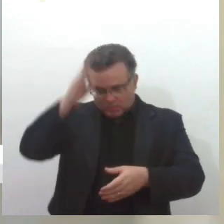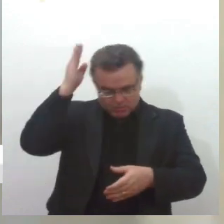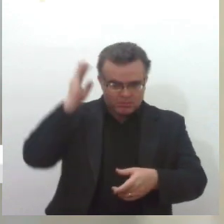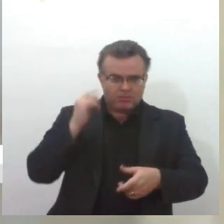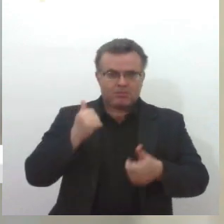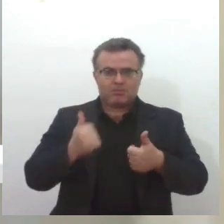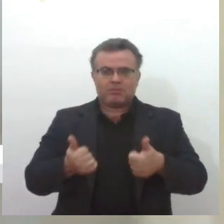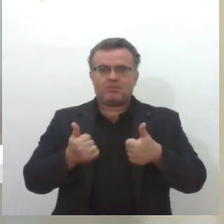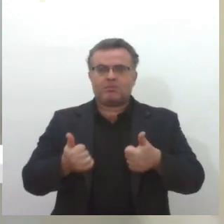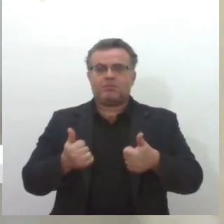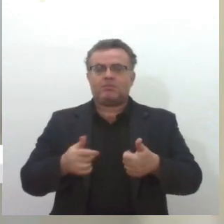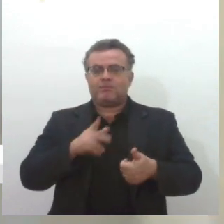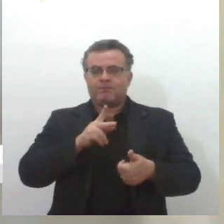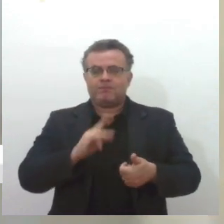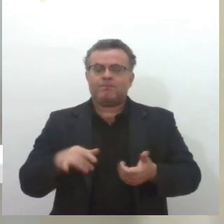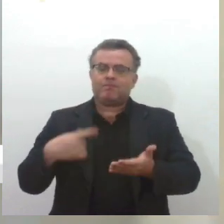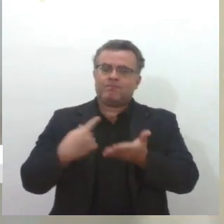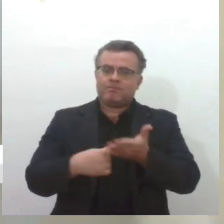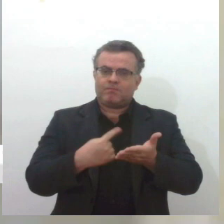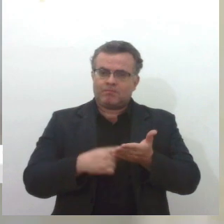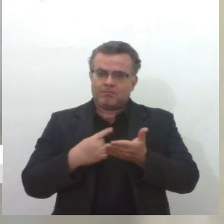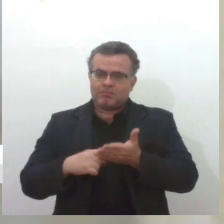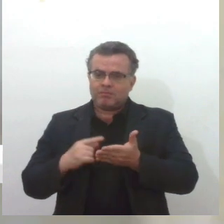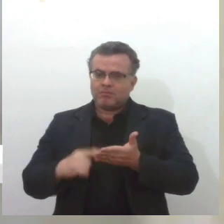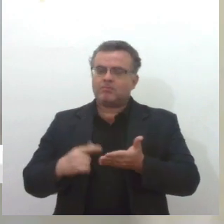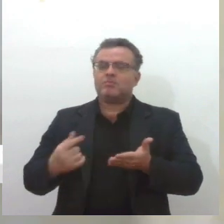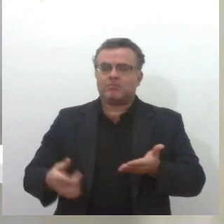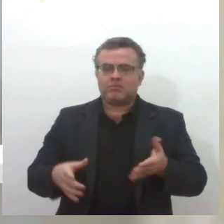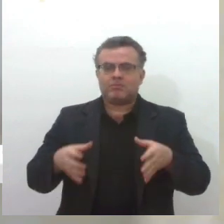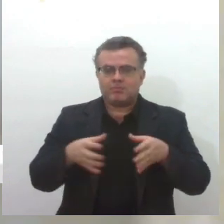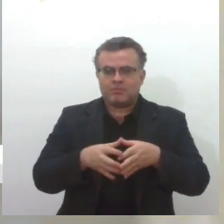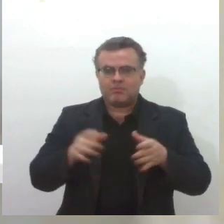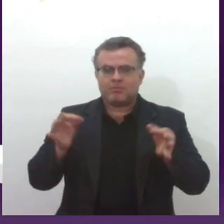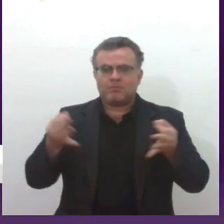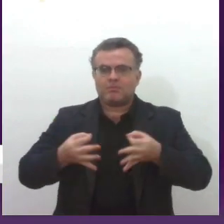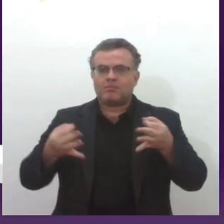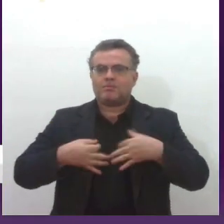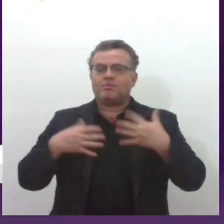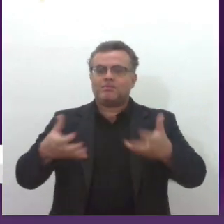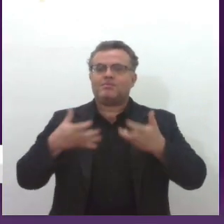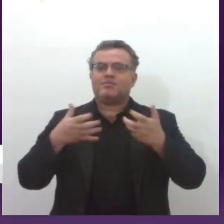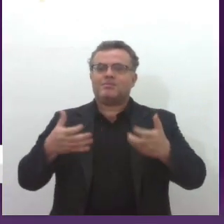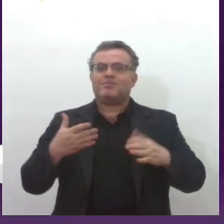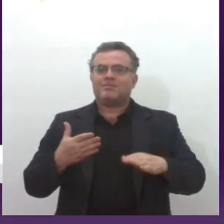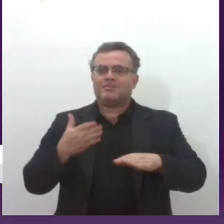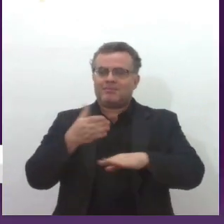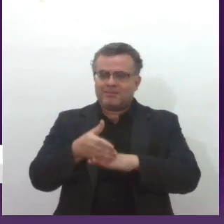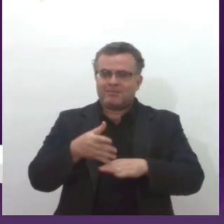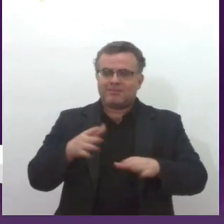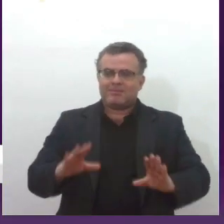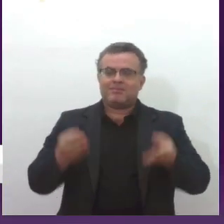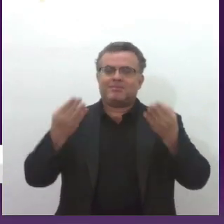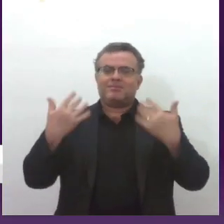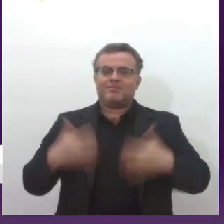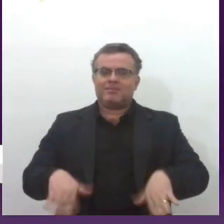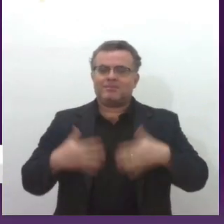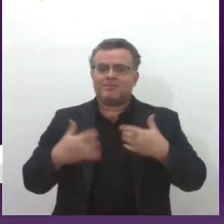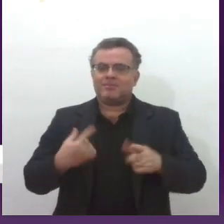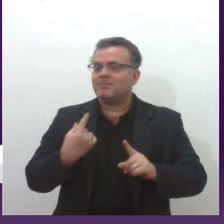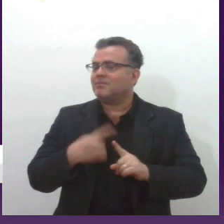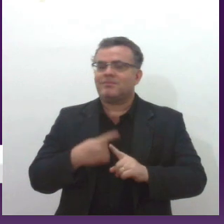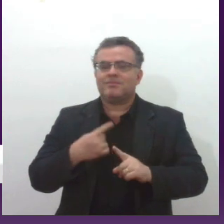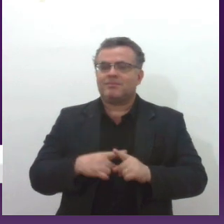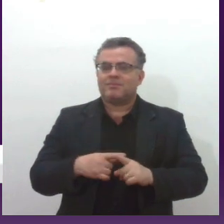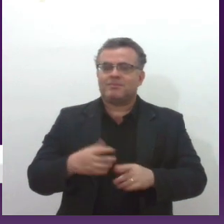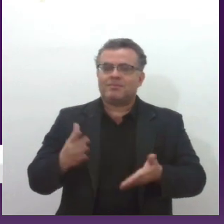Deus, ainda vão promover, ainda, uma coronel fechada, aí eu vou fazer questão de ir para a solidariedade, até porque muitas delas são